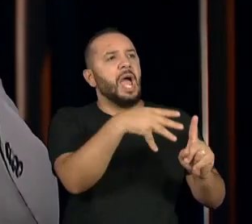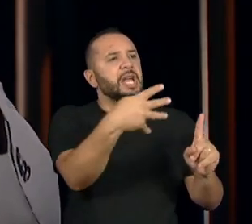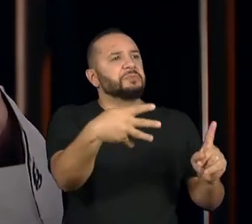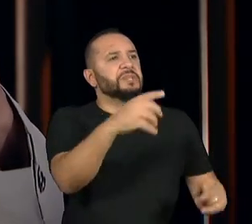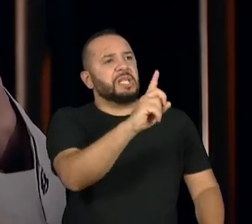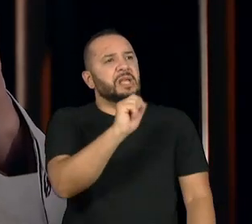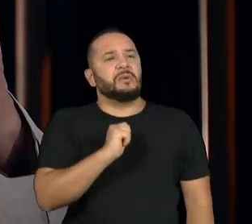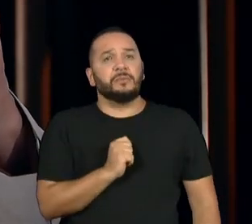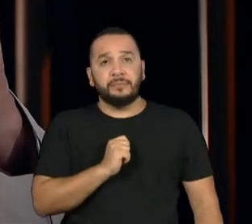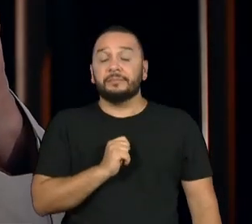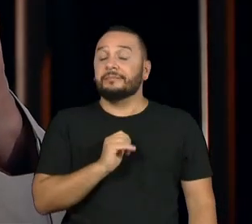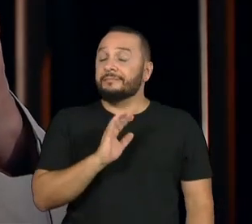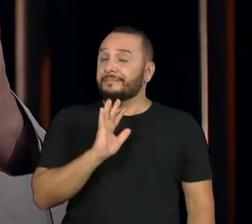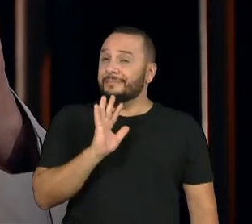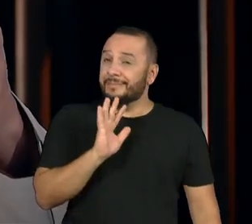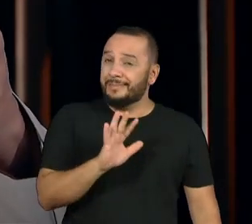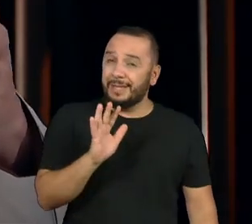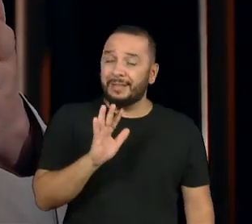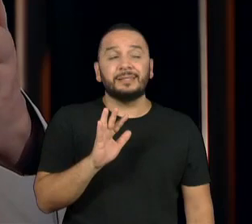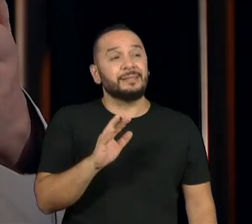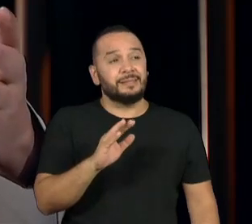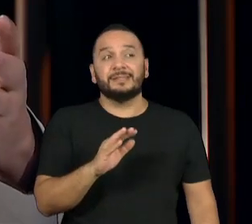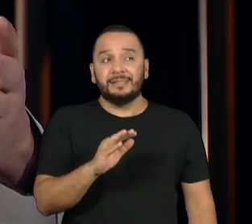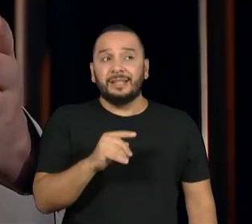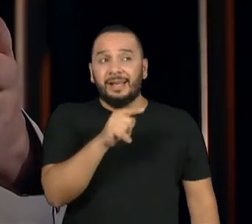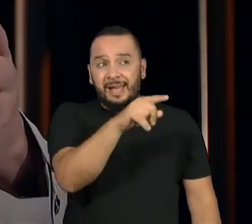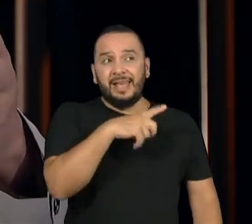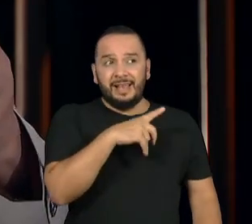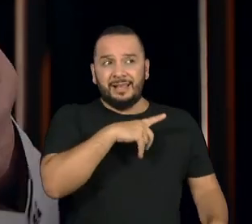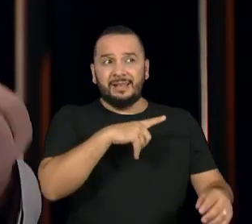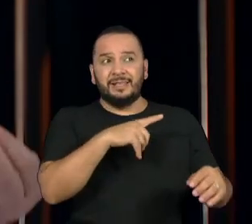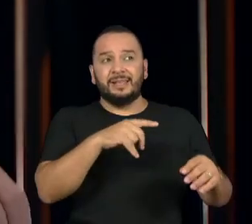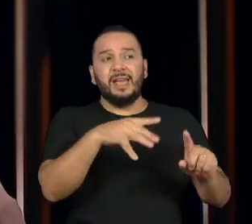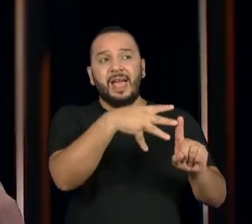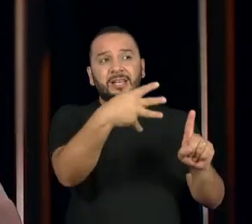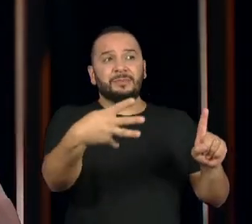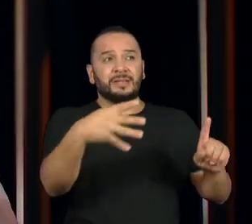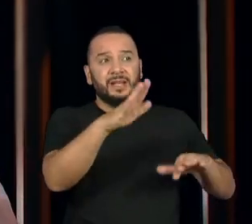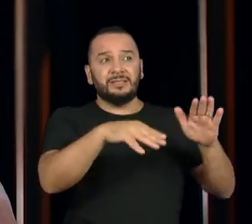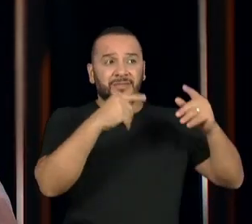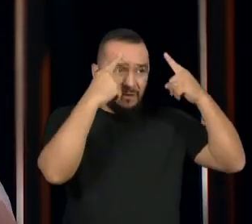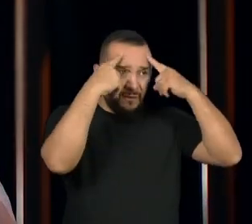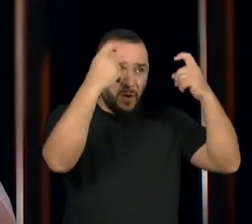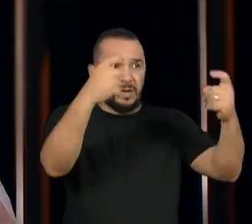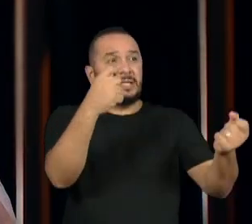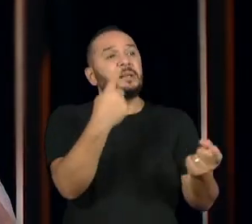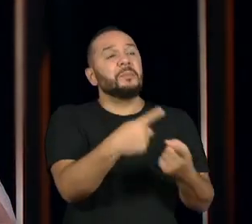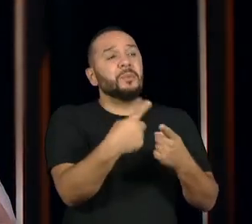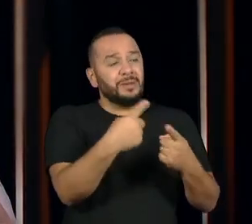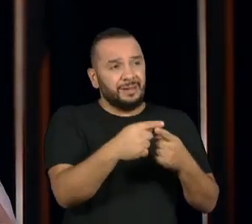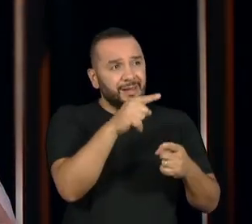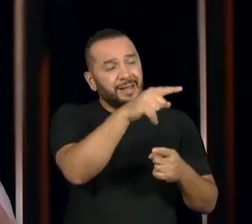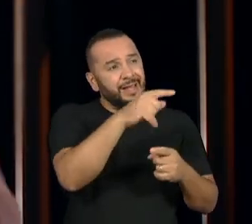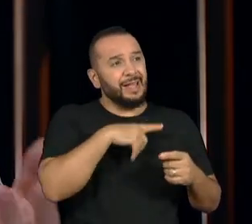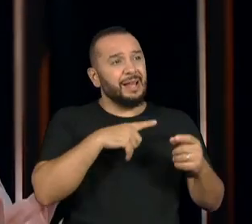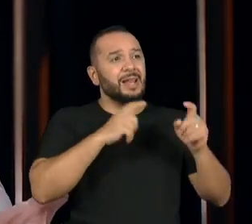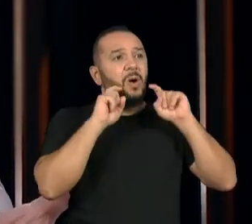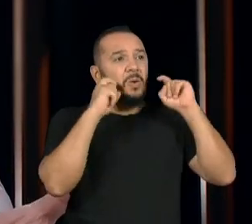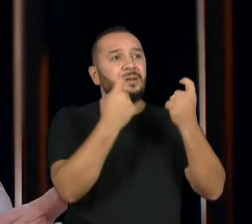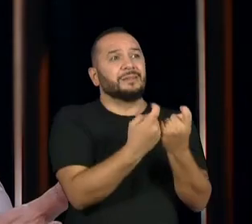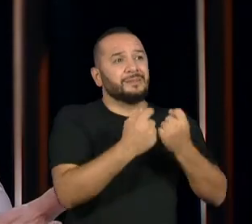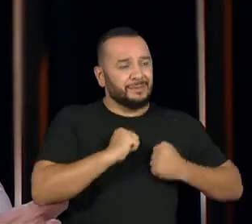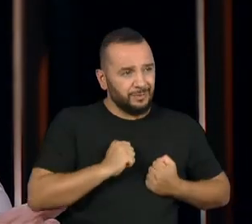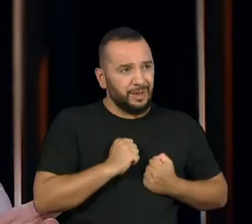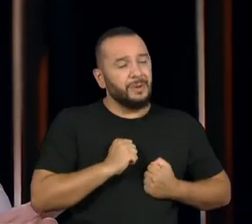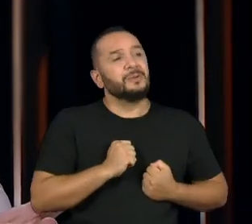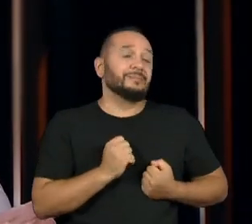eles não enxergam que foi uma pessoa que sofreu violência? Por conta de uma orientação sexual ou de uma